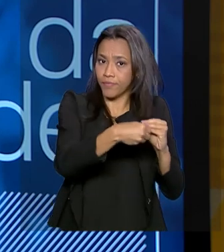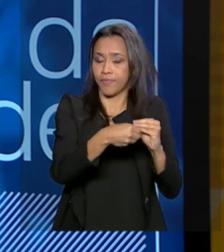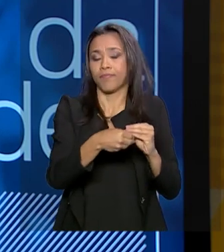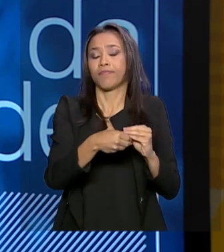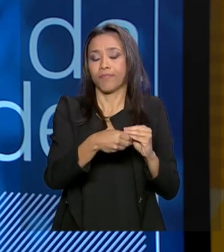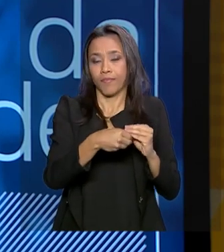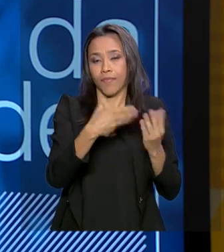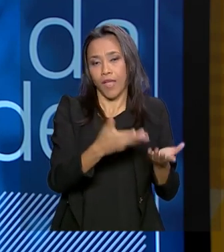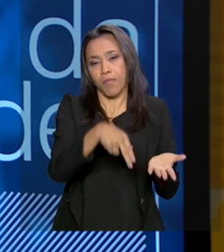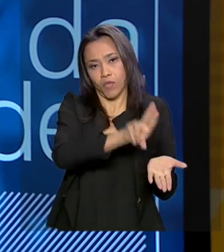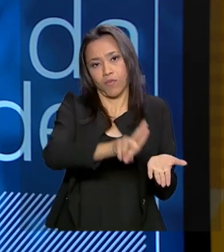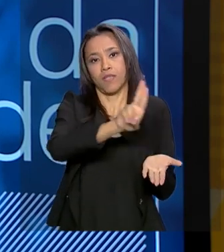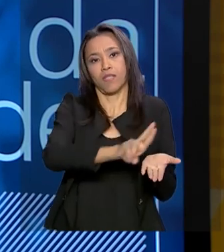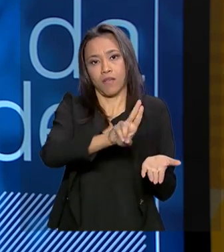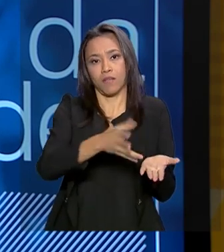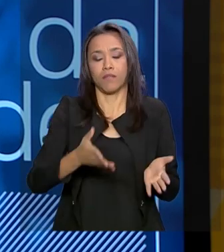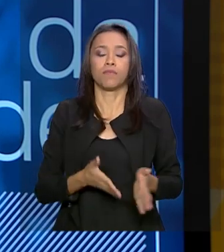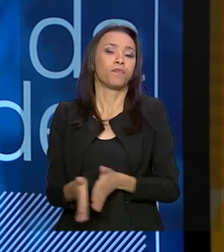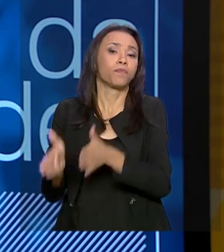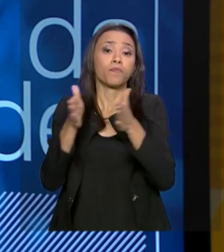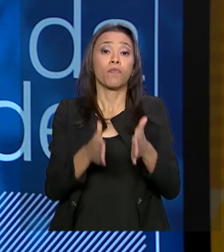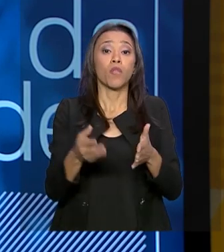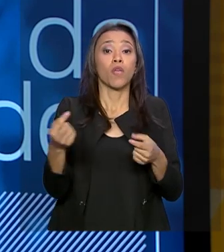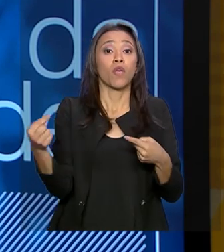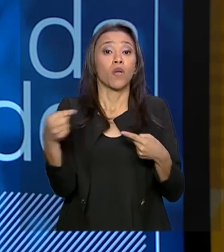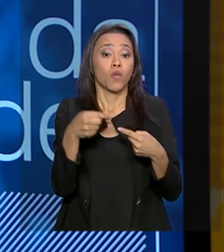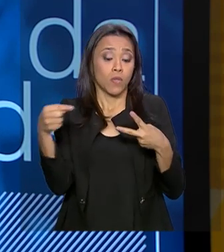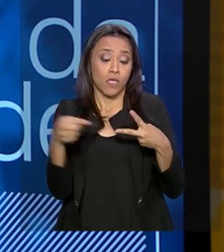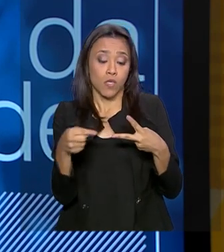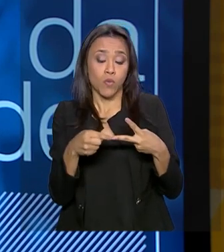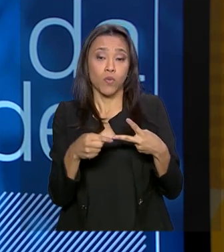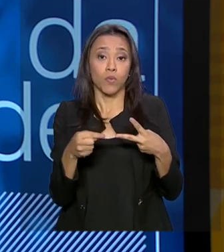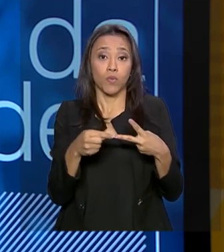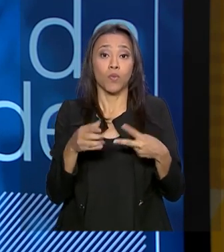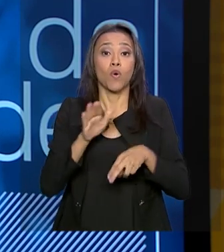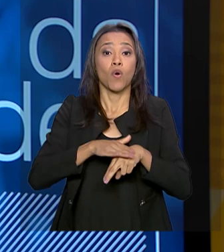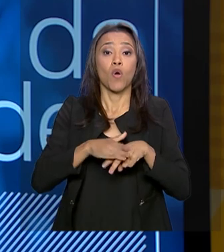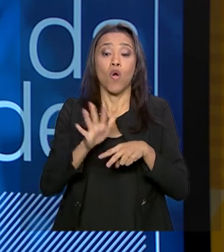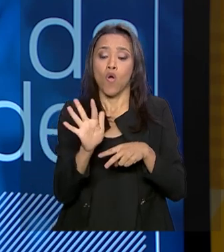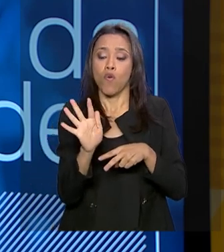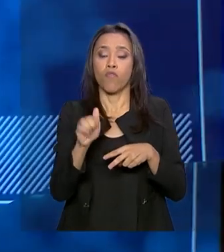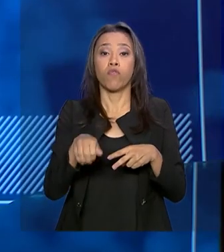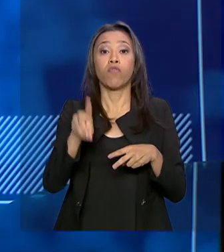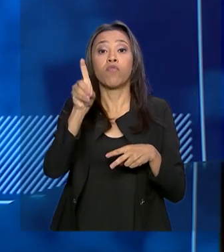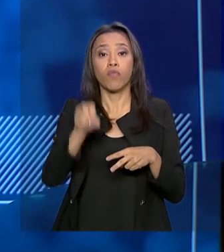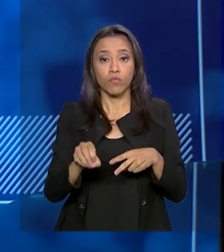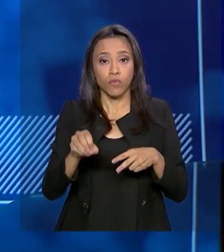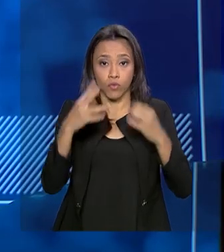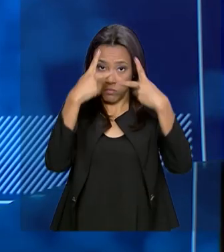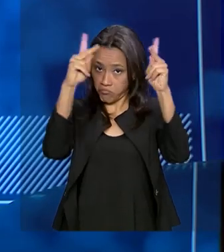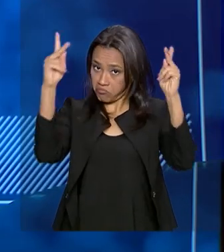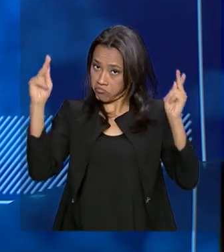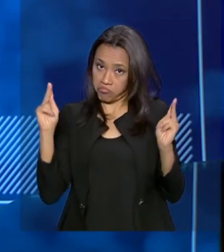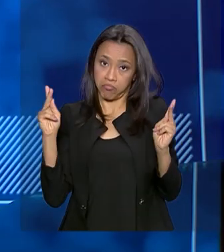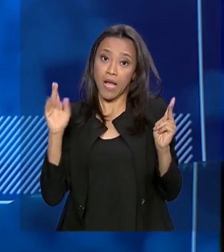público para as universidades. O segundo ponto é o fundo de autonomia financeira. Cada universidade poderá ter um. Cada universidade